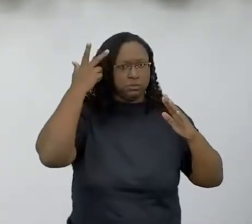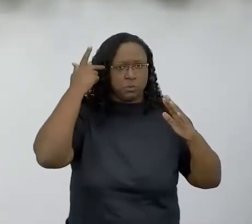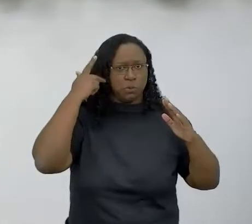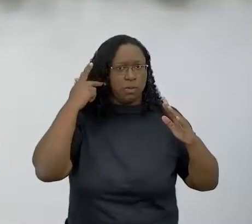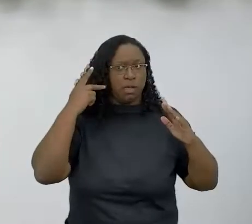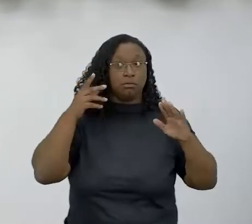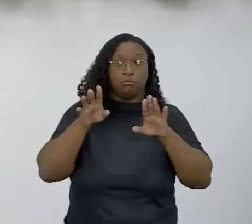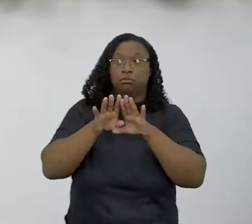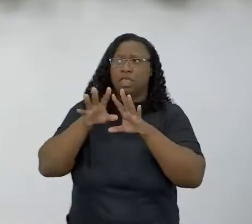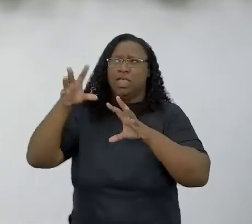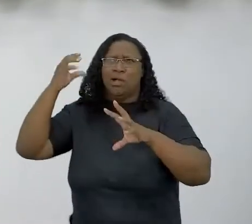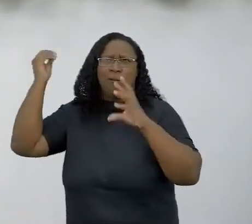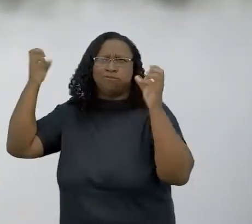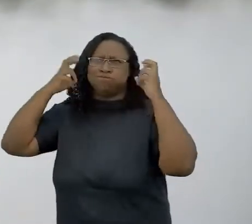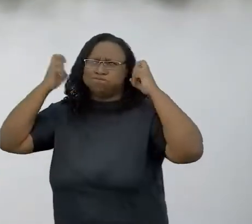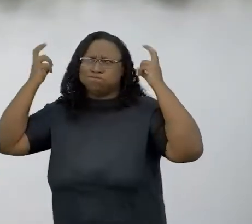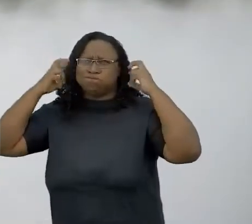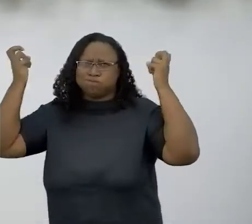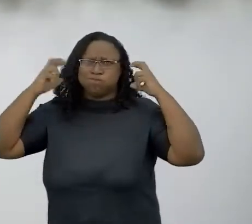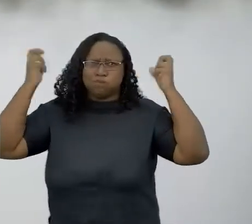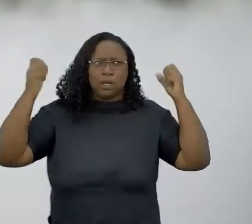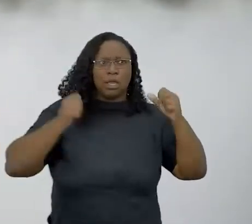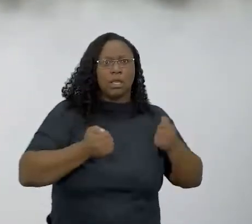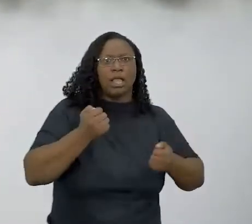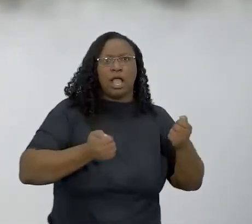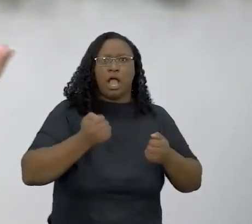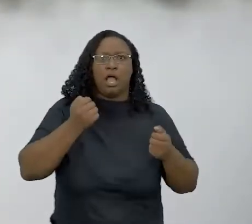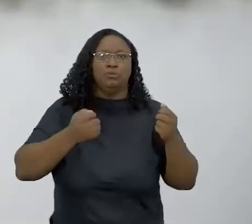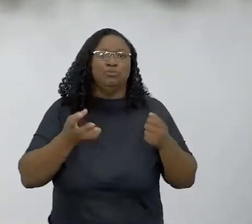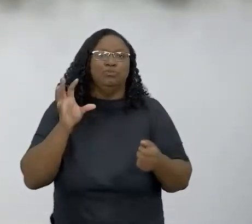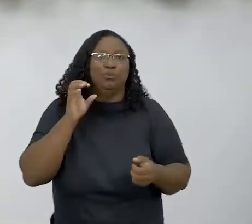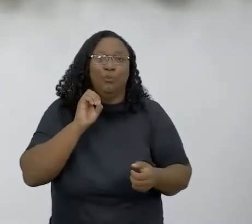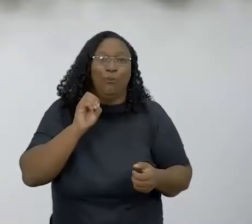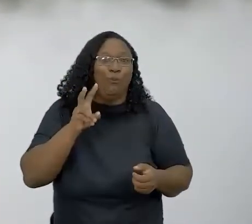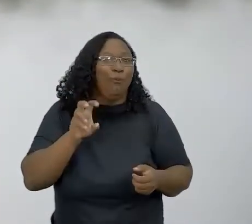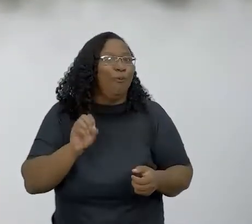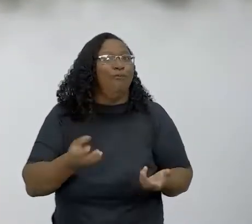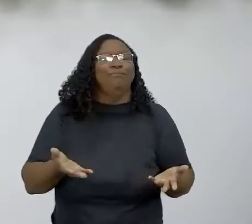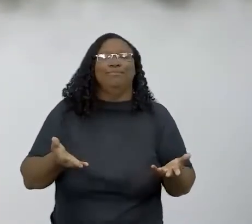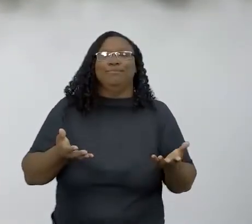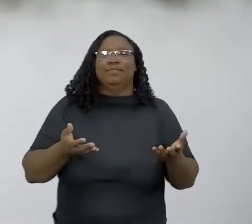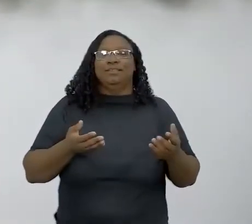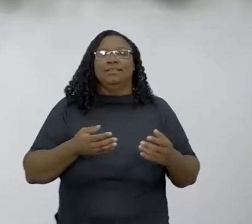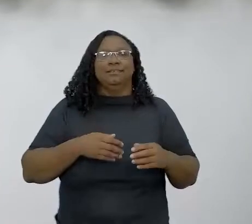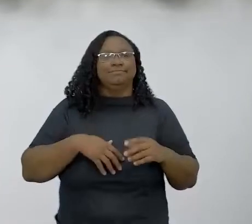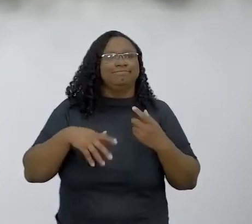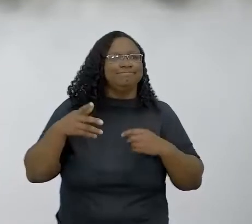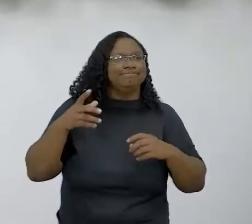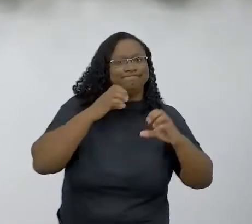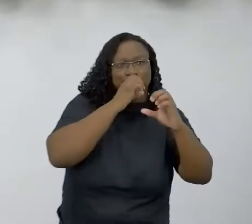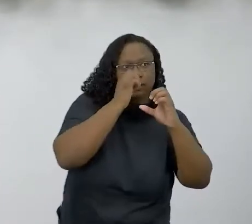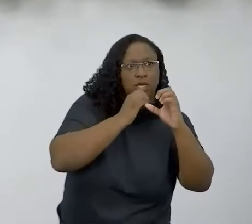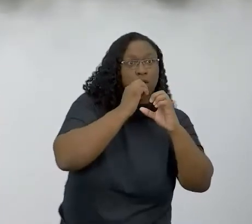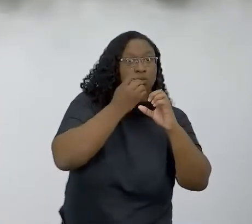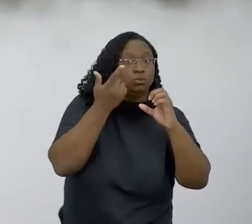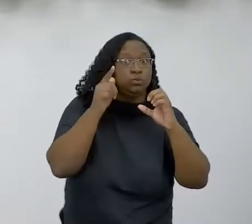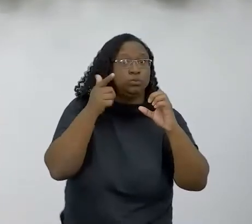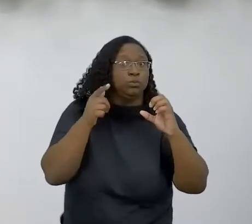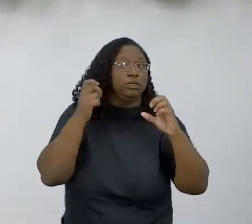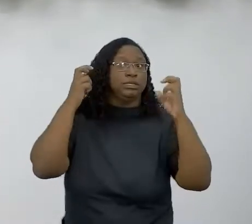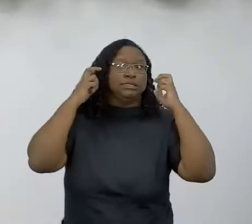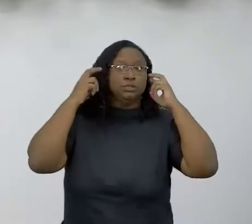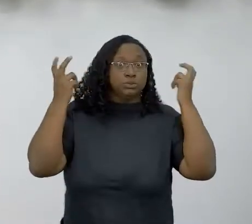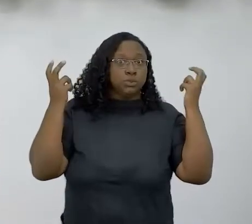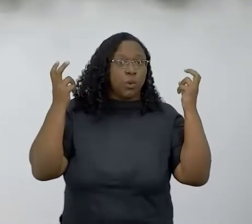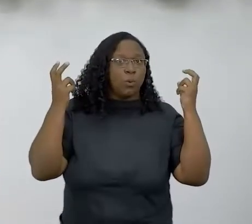barulhos na rua, né? Tem lá o carro do ovo que passa e atrapalhava as gravações. Mesmo que a gravação não tenha um som, o áudio eu